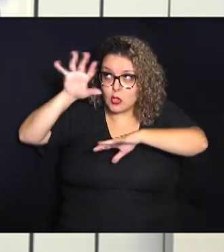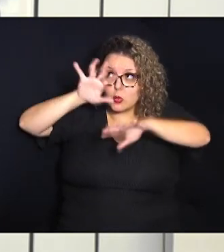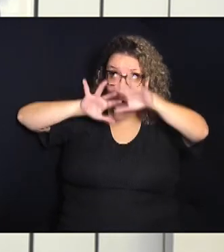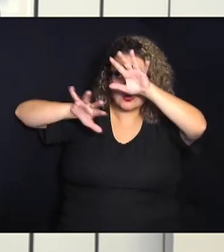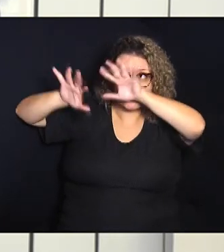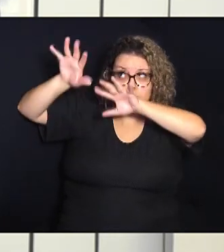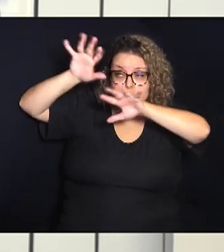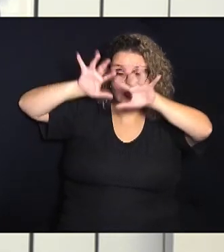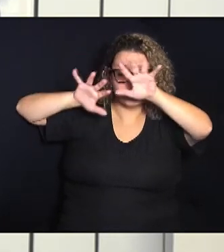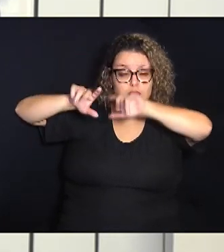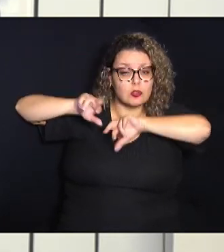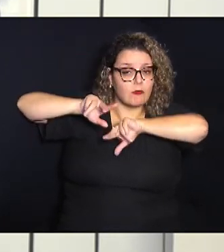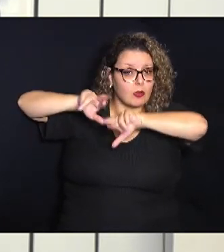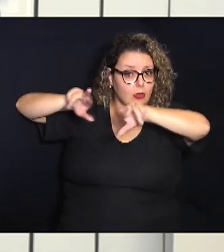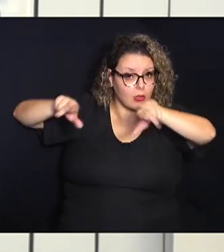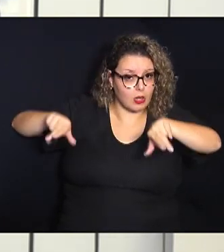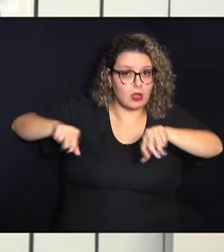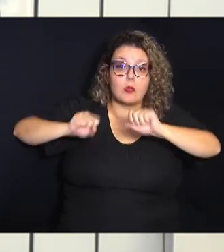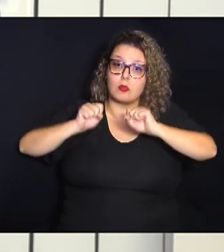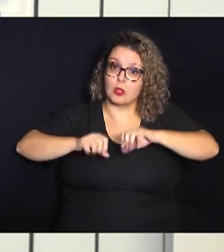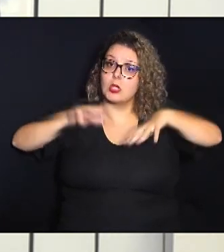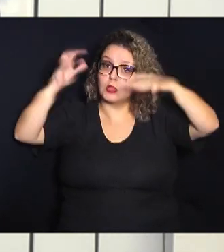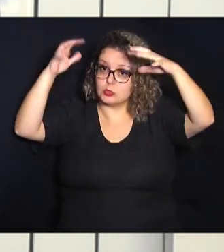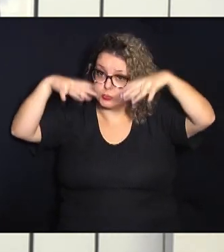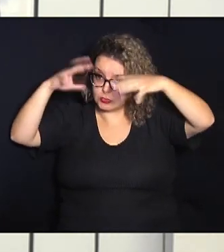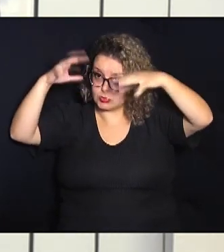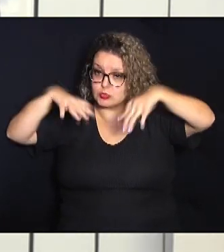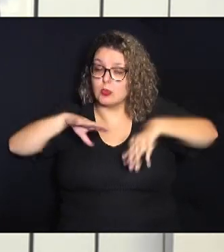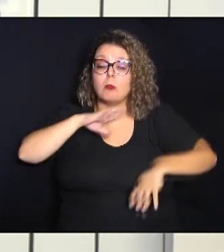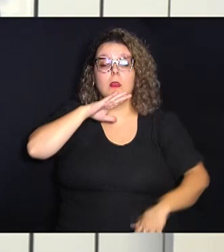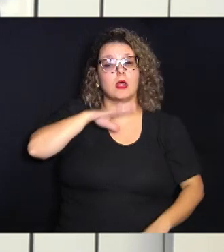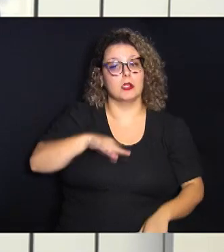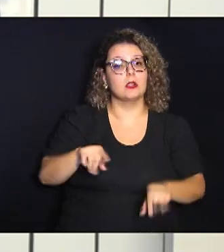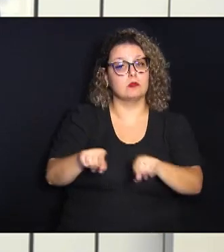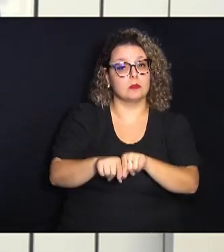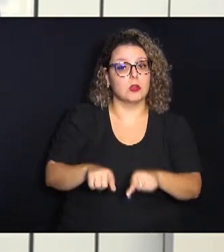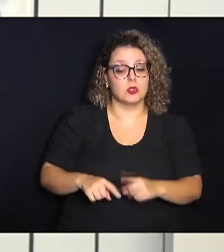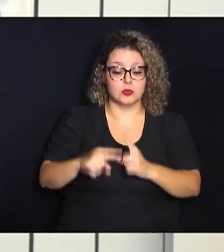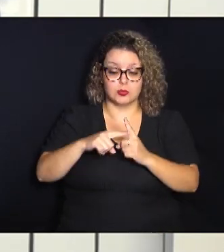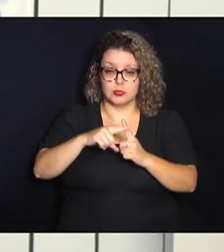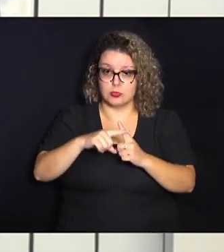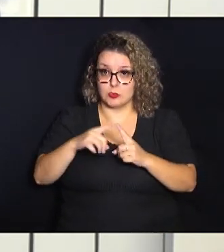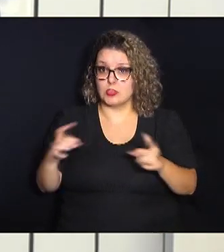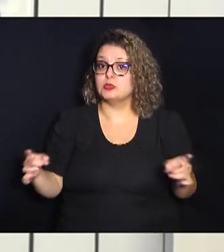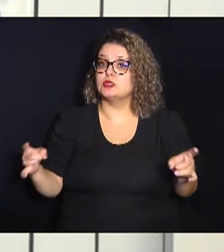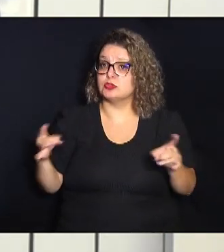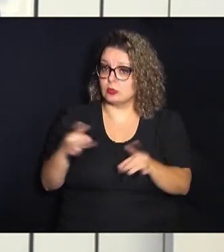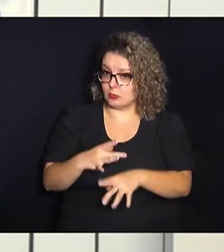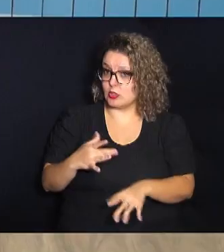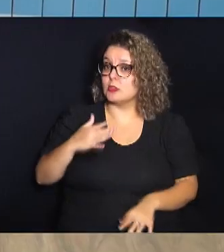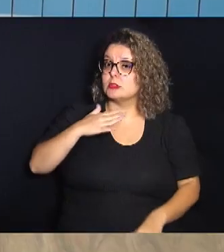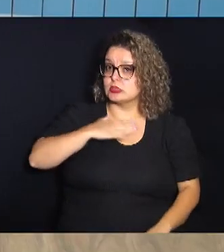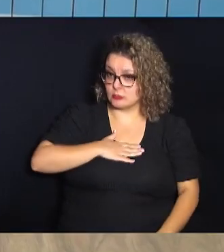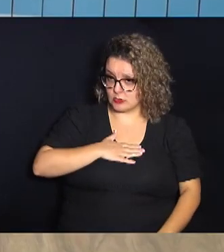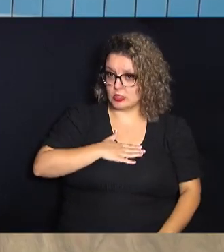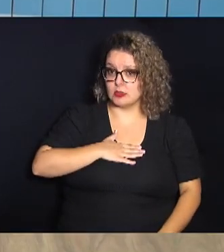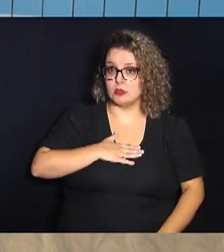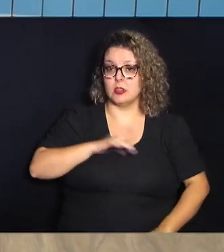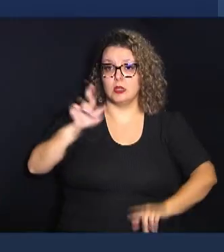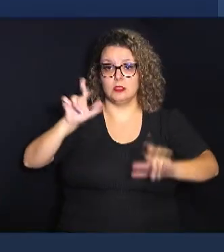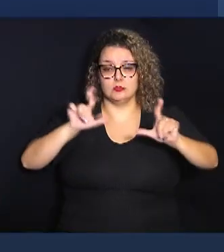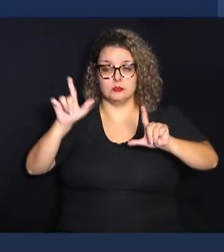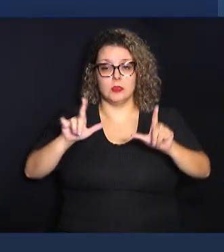muitas nuvens e previsão de chuva para a tarde sobre as temperaturas olha só elas já estão aqui na minha tela então